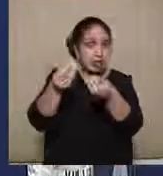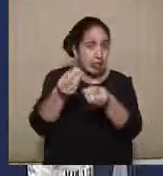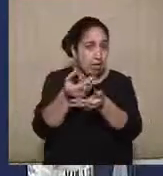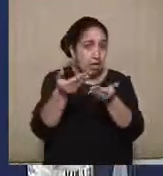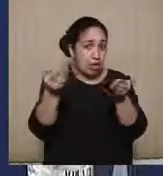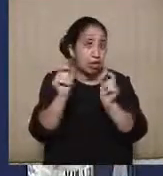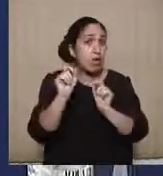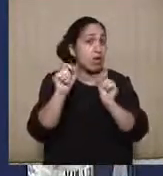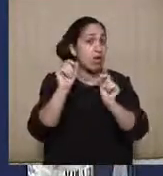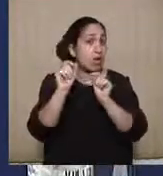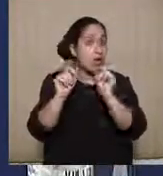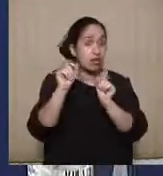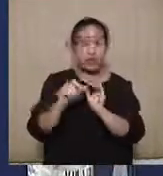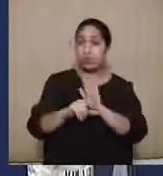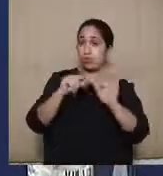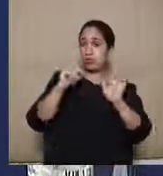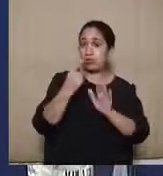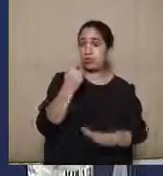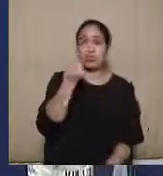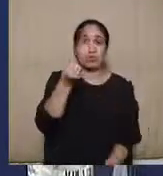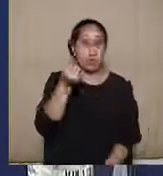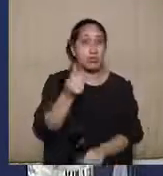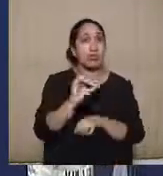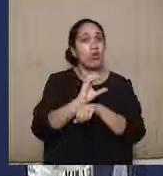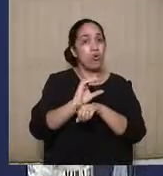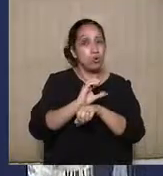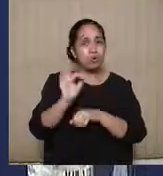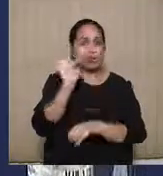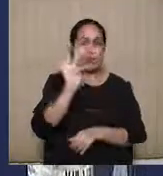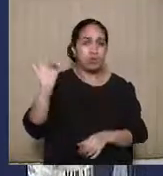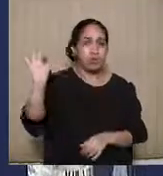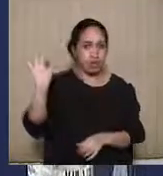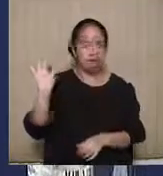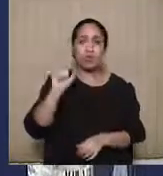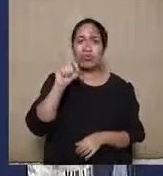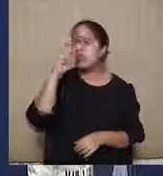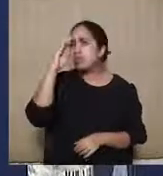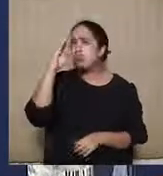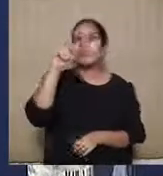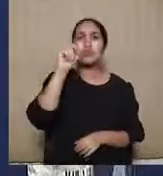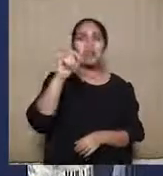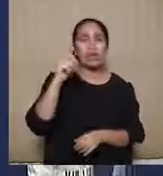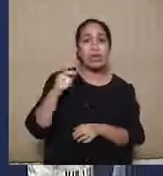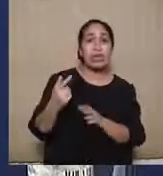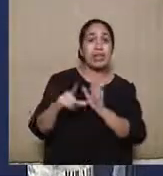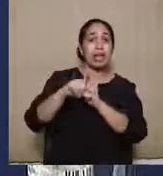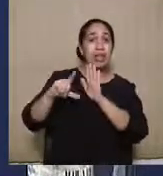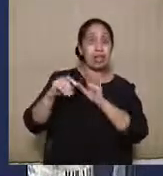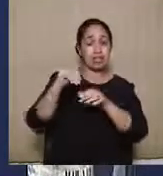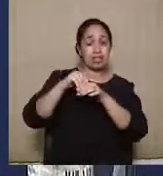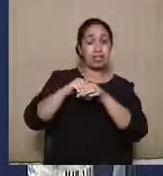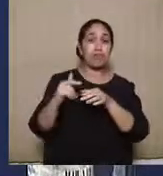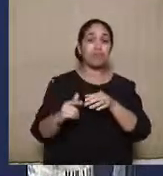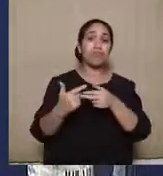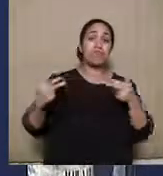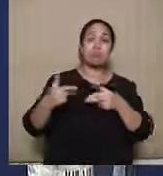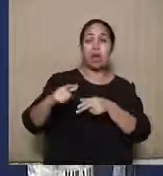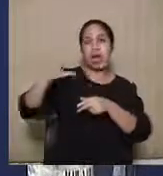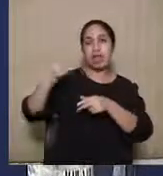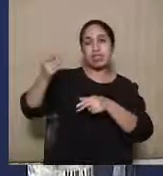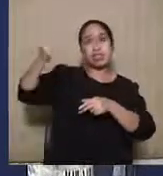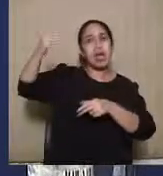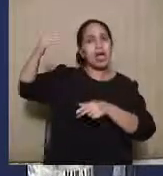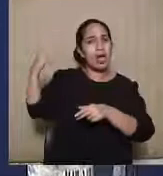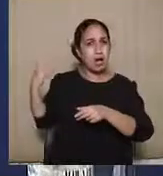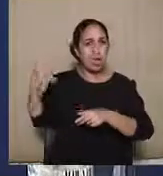os efeitos do artigo 16 da Constituição Federal, que trata do princípio da anterioridade da lei eleitoral. E se